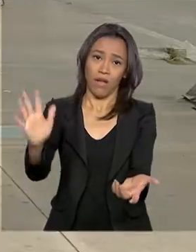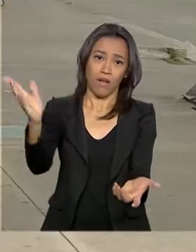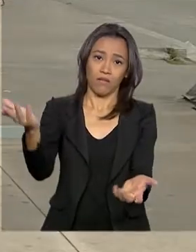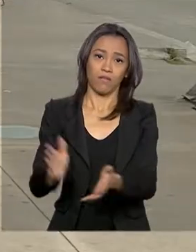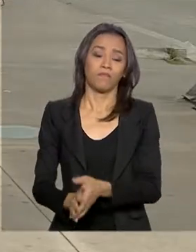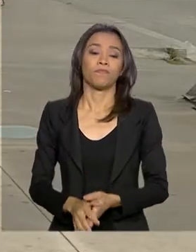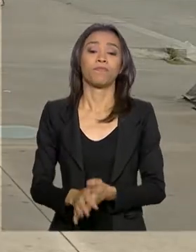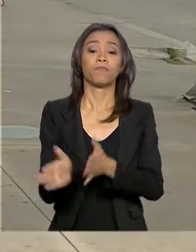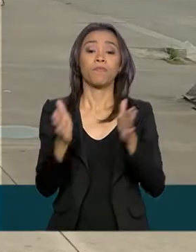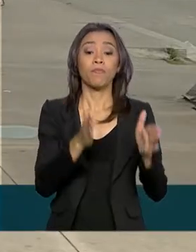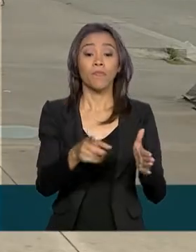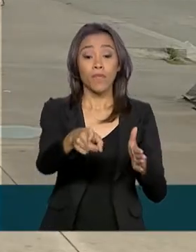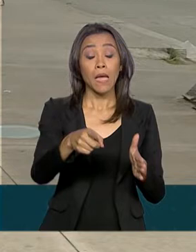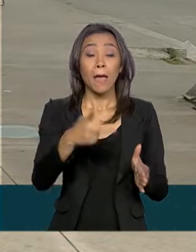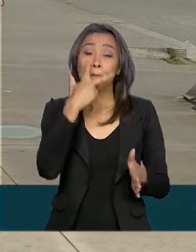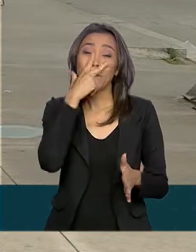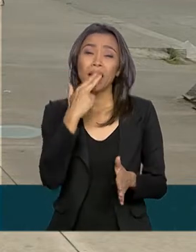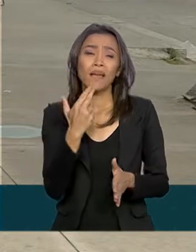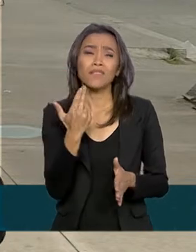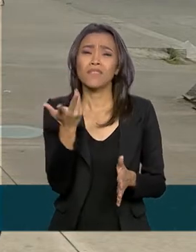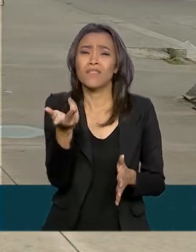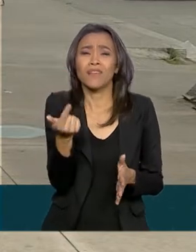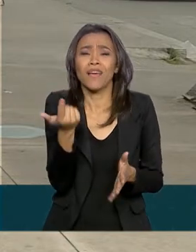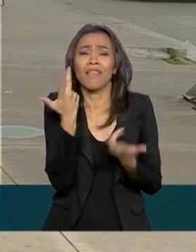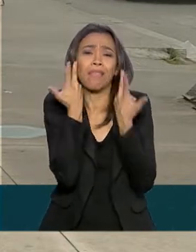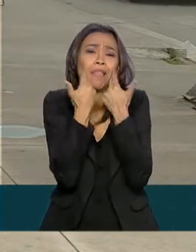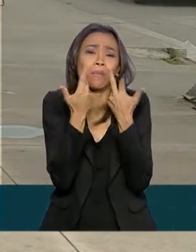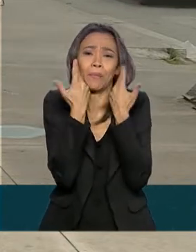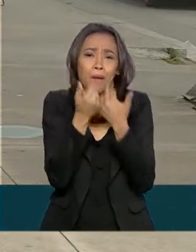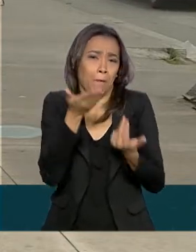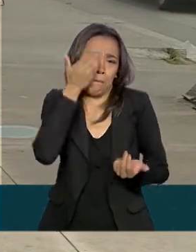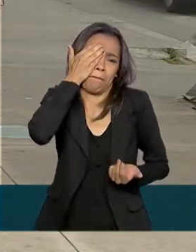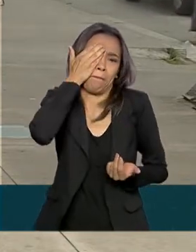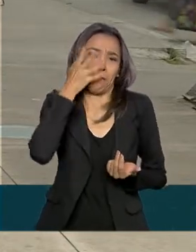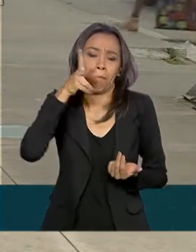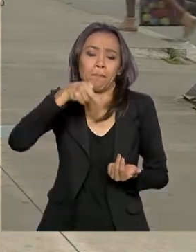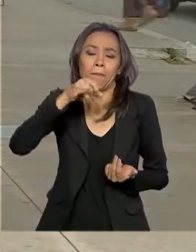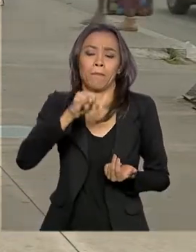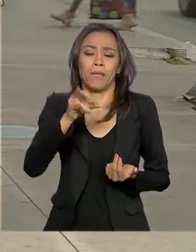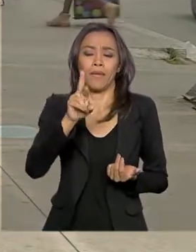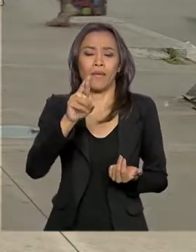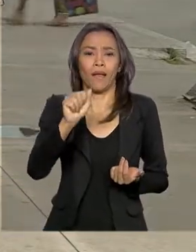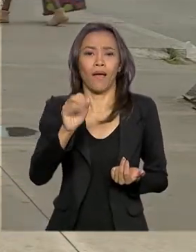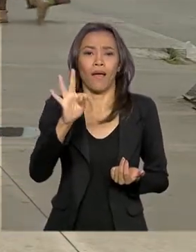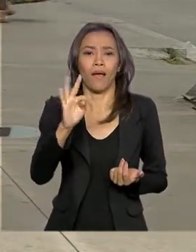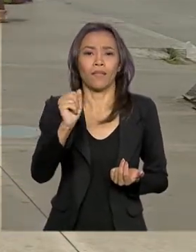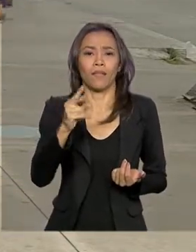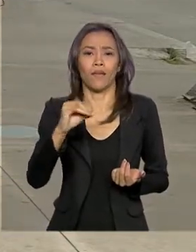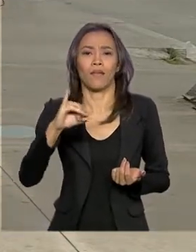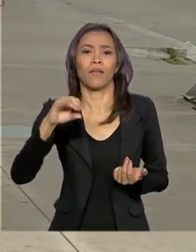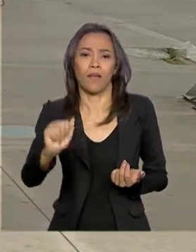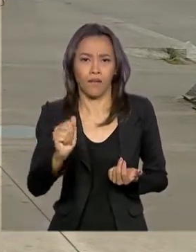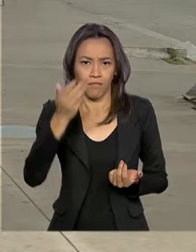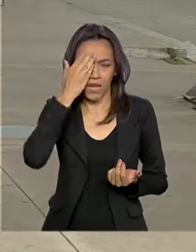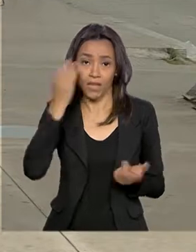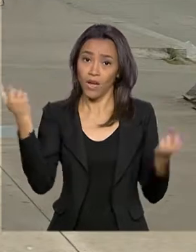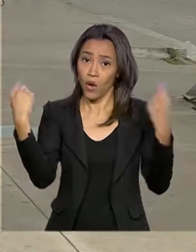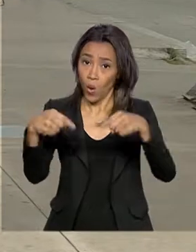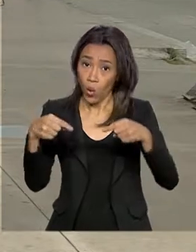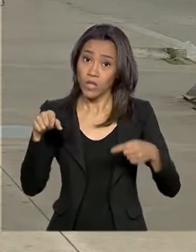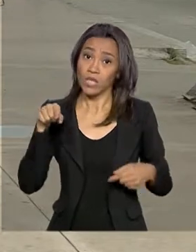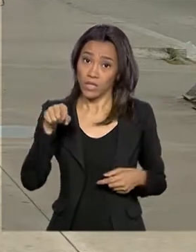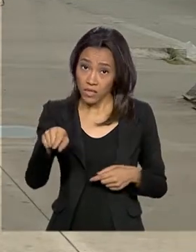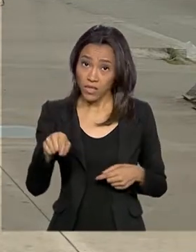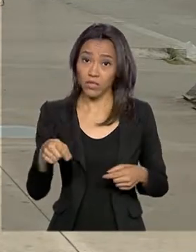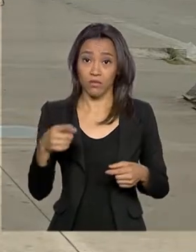À primeira vista, a pirataria parece inofensiva aos olhos do consumidor. Mas, de acordo com o Fórum Nacional contra a Pirataria e a